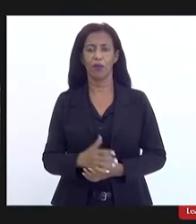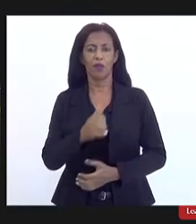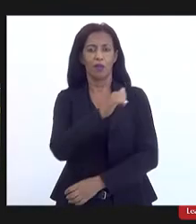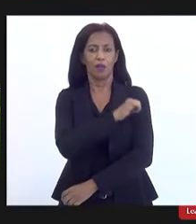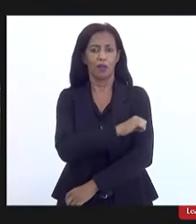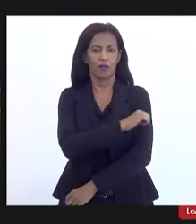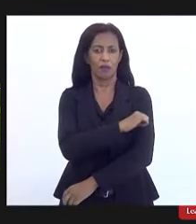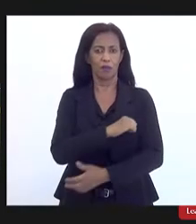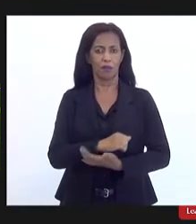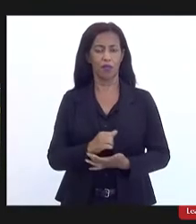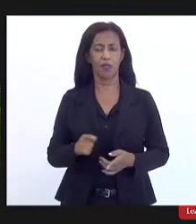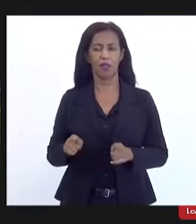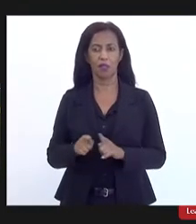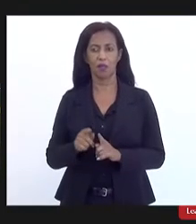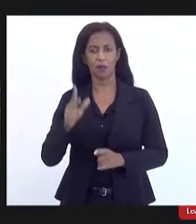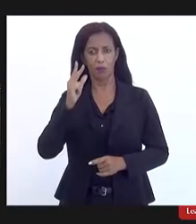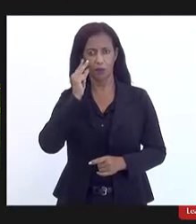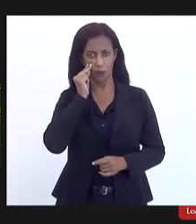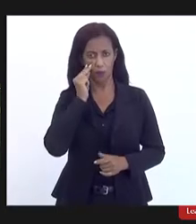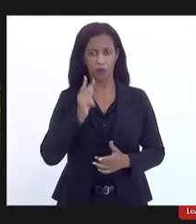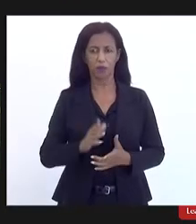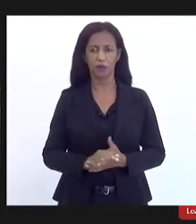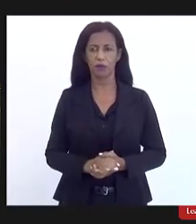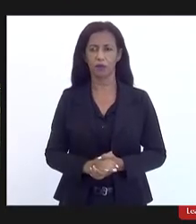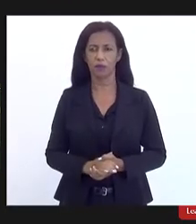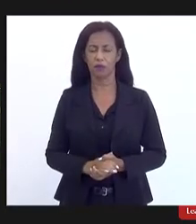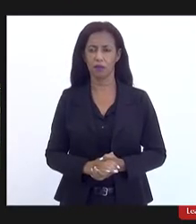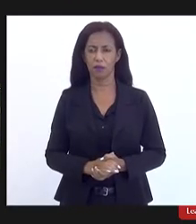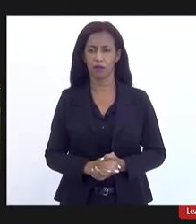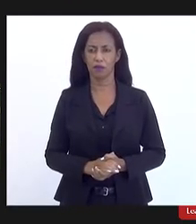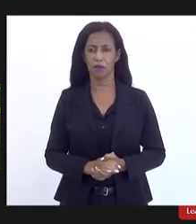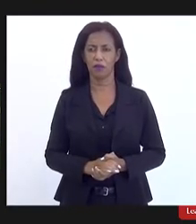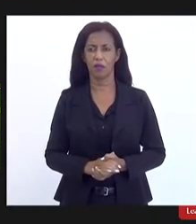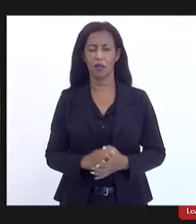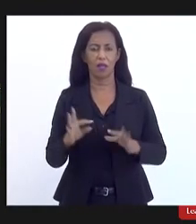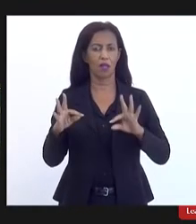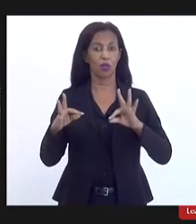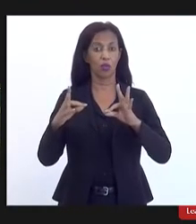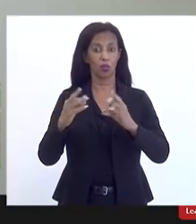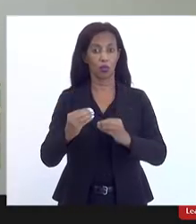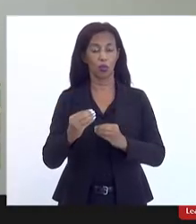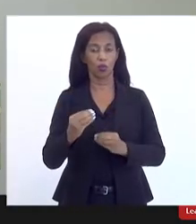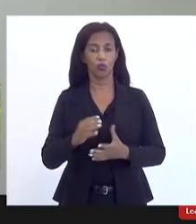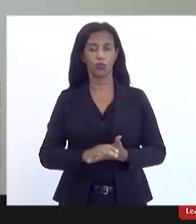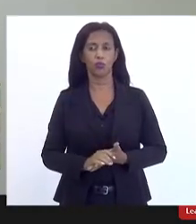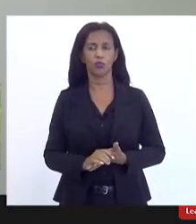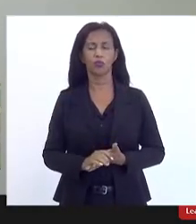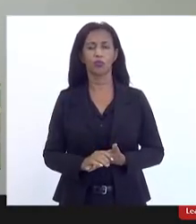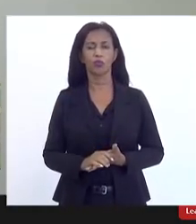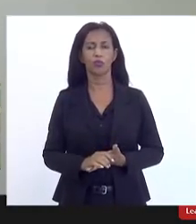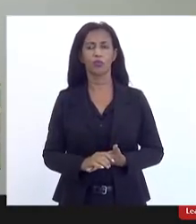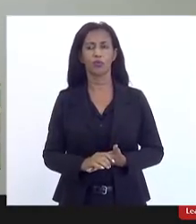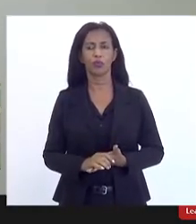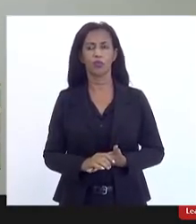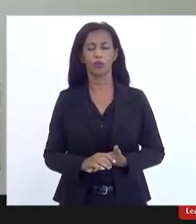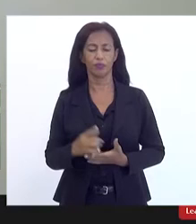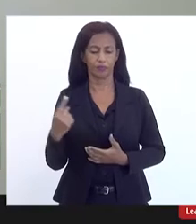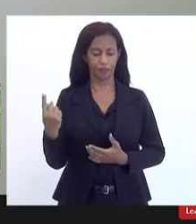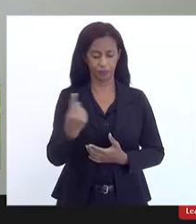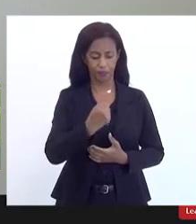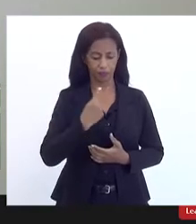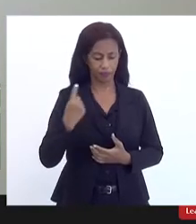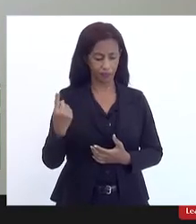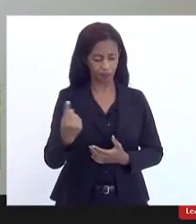nossa camarada Mônica Francisco sempre guerreiros e atentas seguinte nós